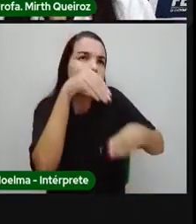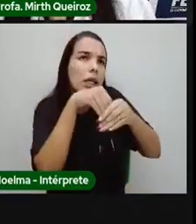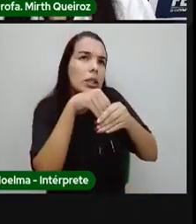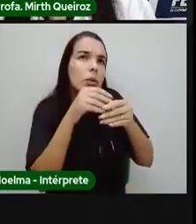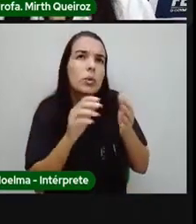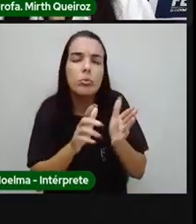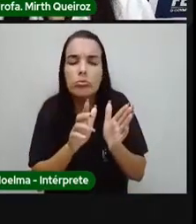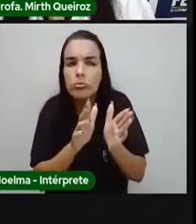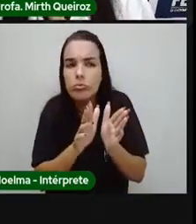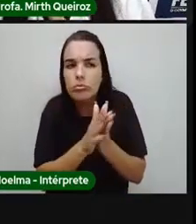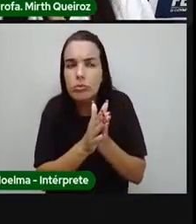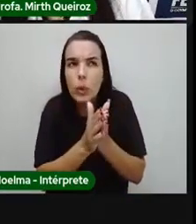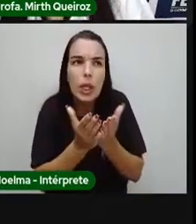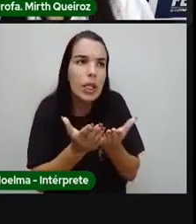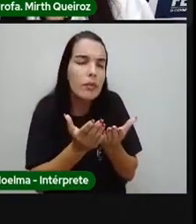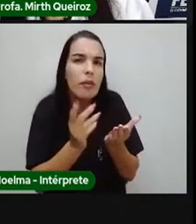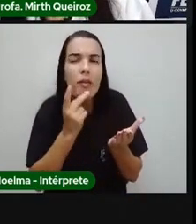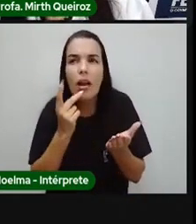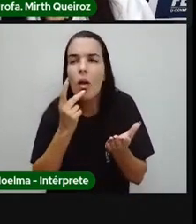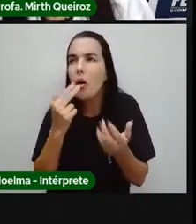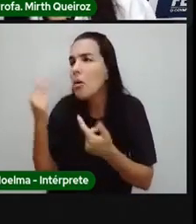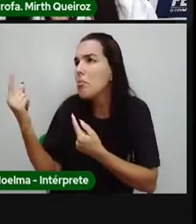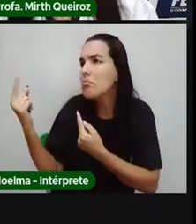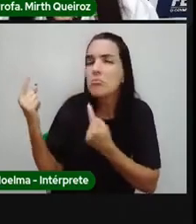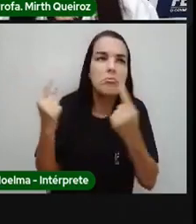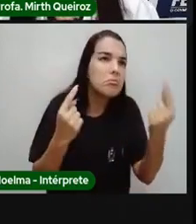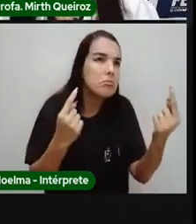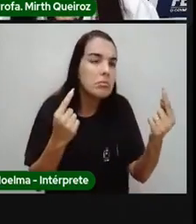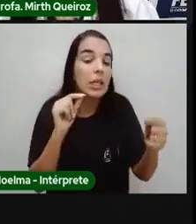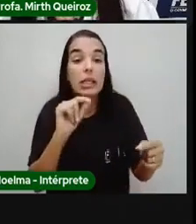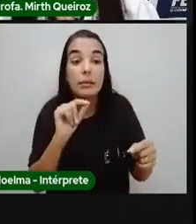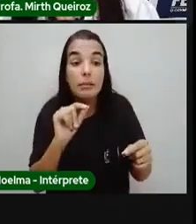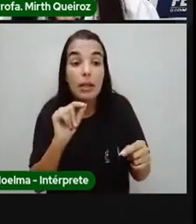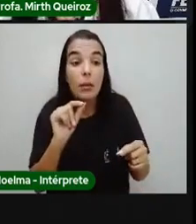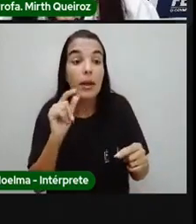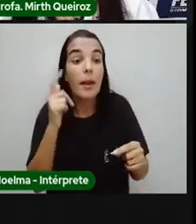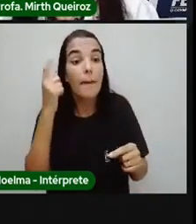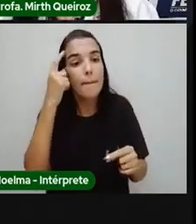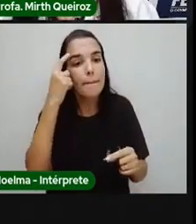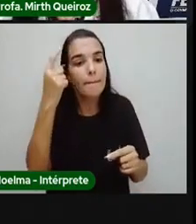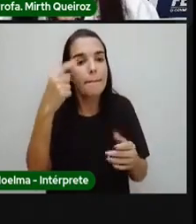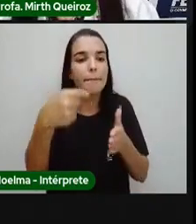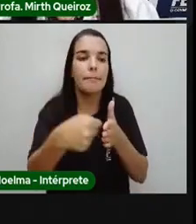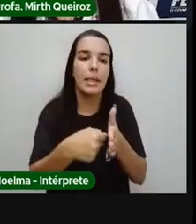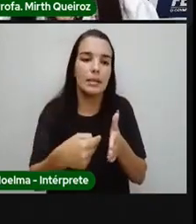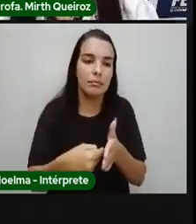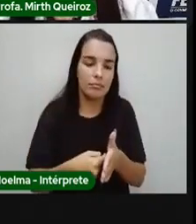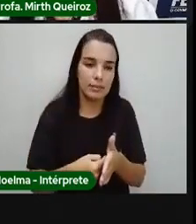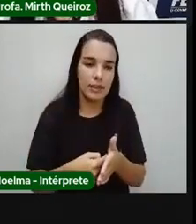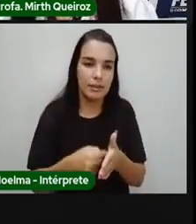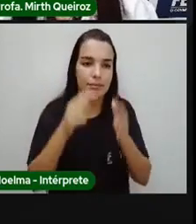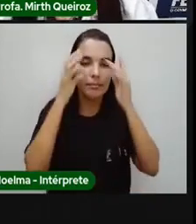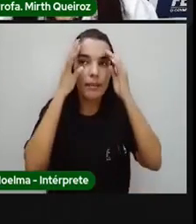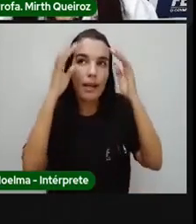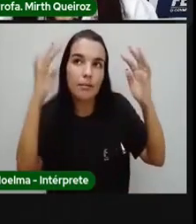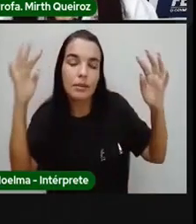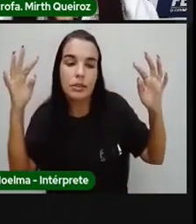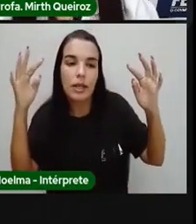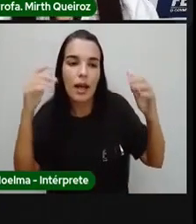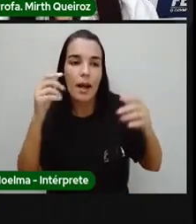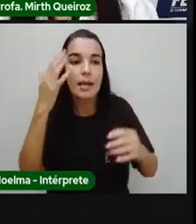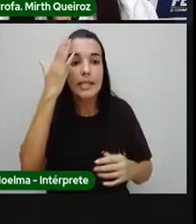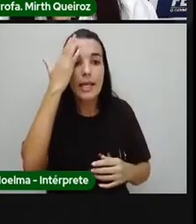queria quando ele disse tal coisa no livro? Então, essas perguntas são muito interessantes para vocês irem formulando. E acontece